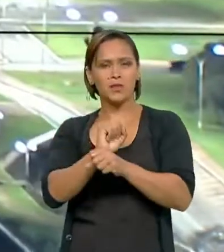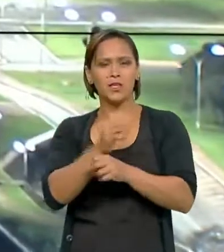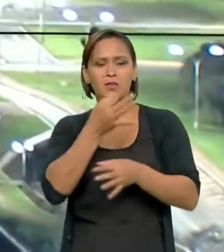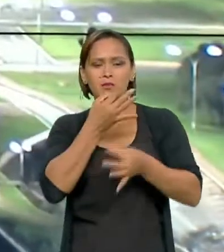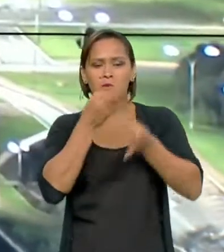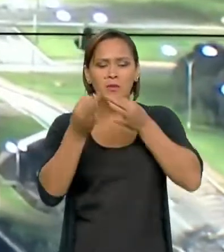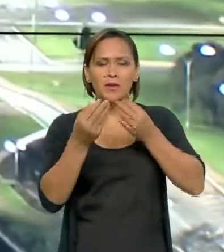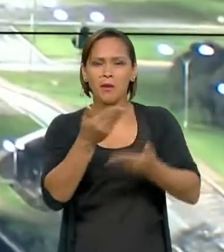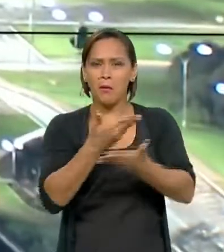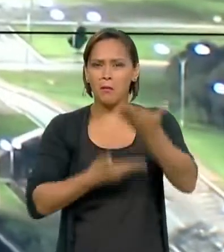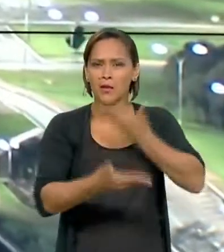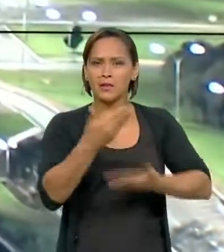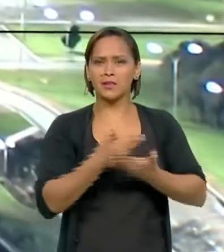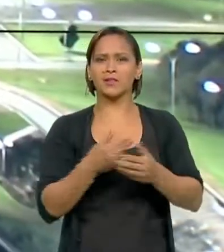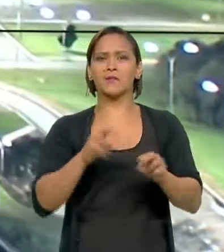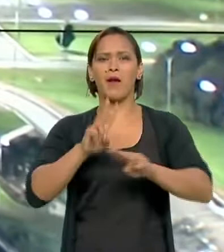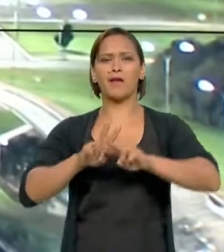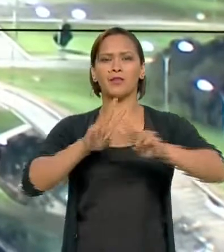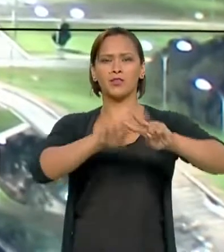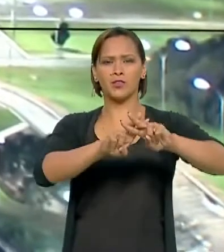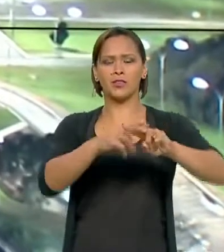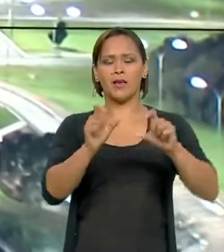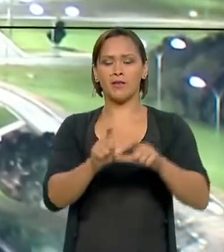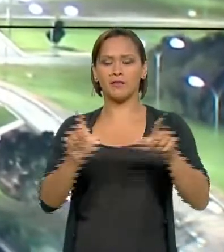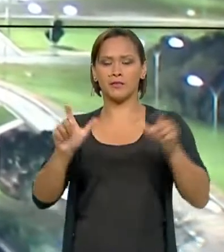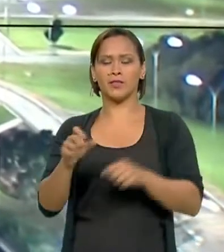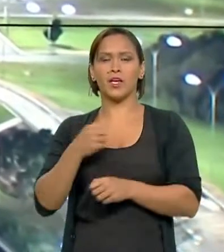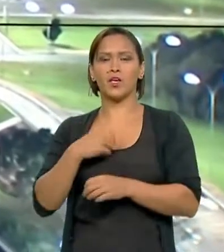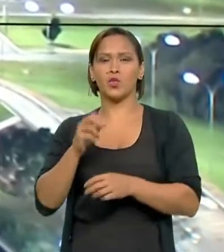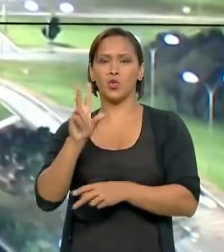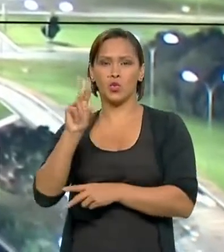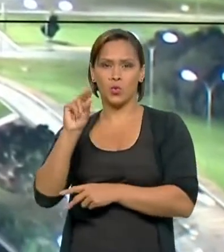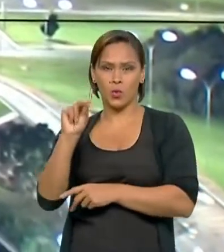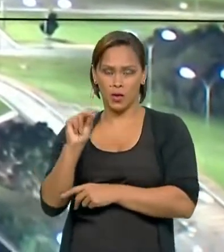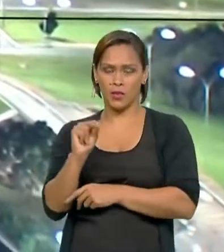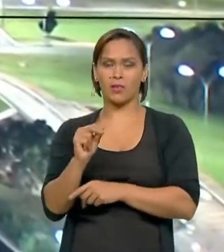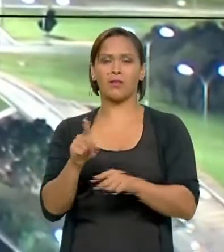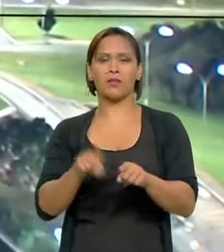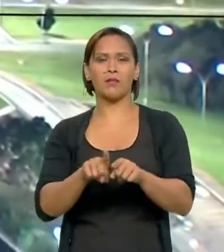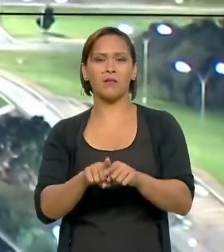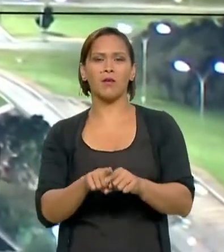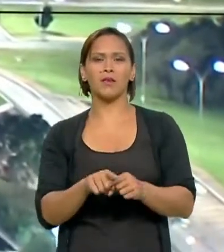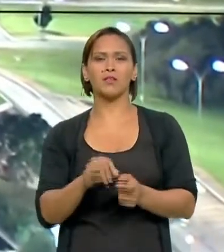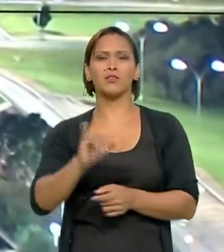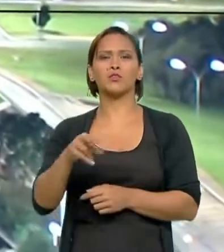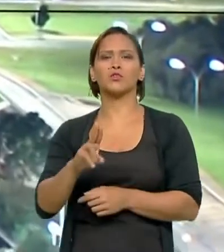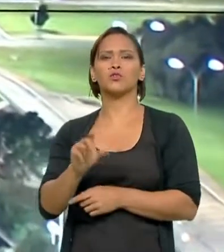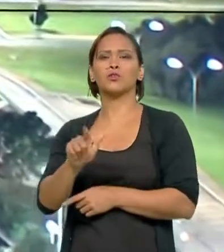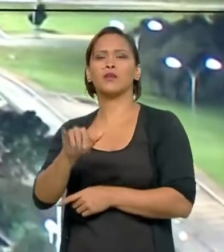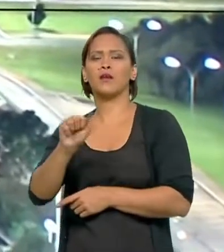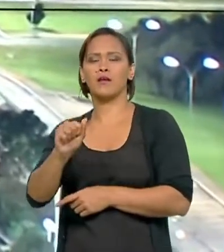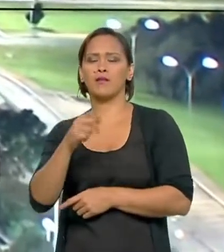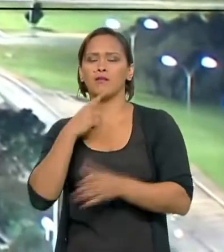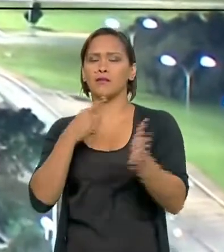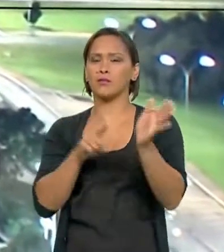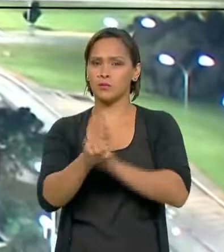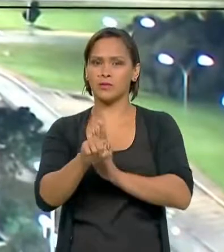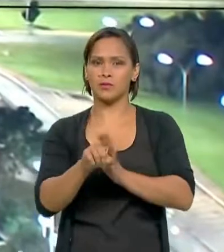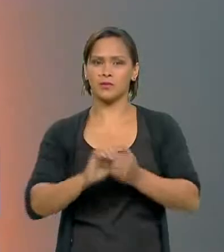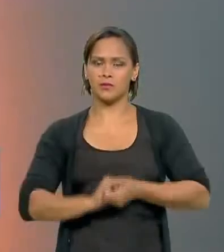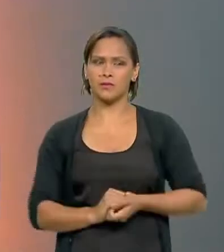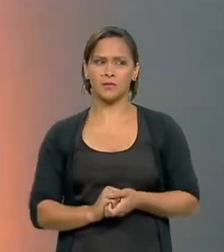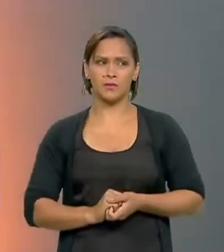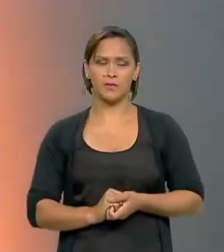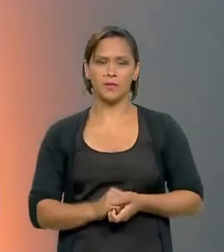opinião. Participe usando a hashtag Novo Sem Censura no Twitter, arroba TV Brasil. Juliana Braga, agora é a sua pergunta para o general.